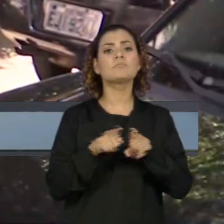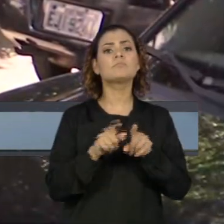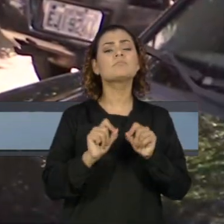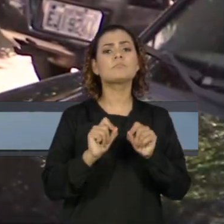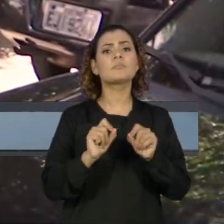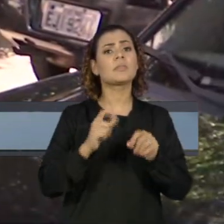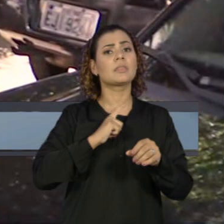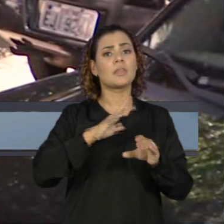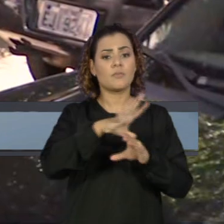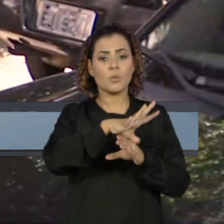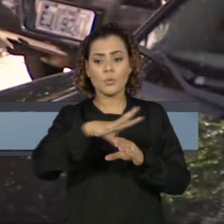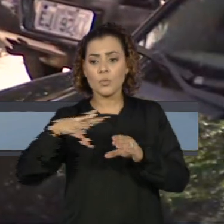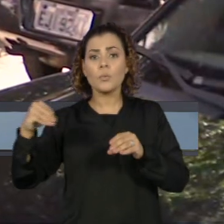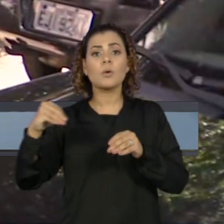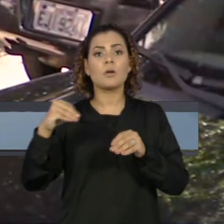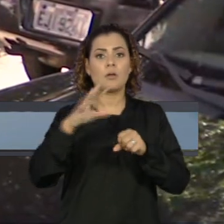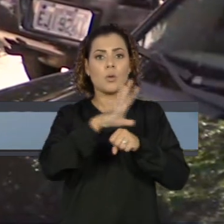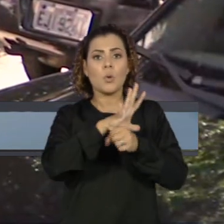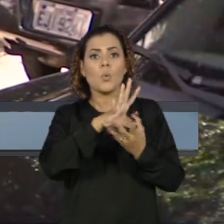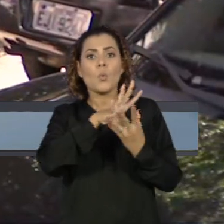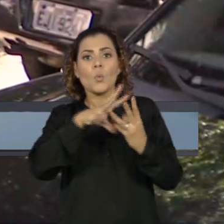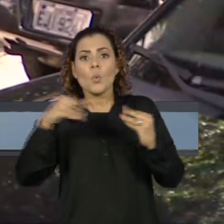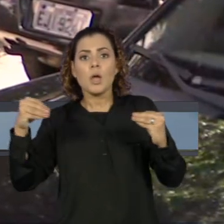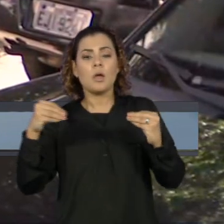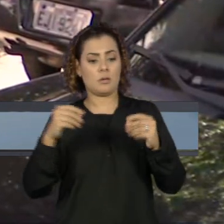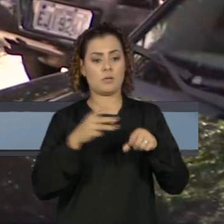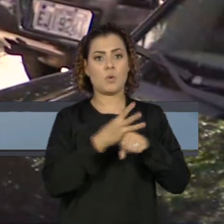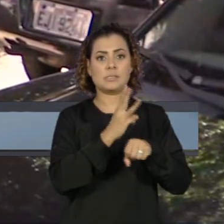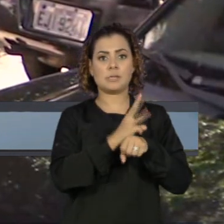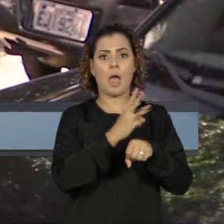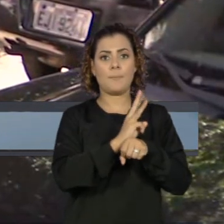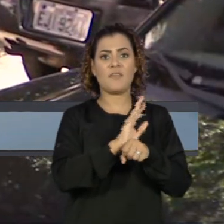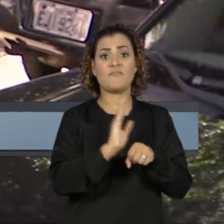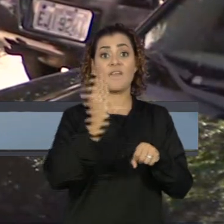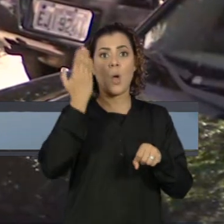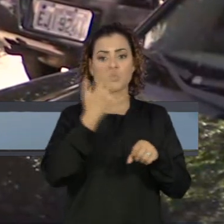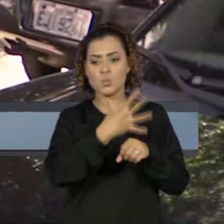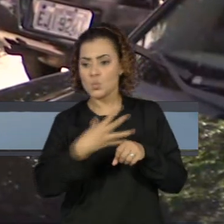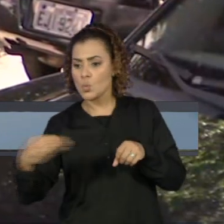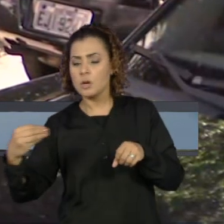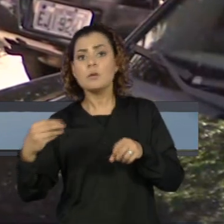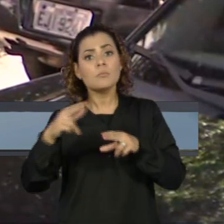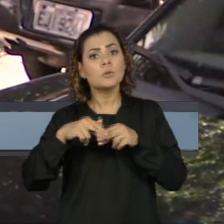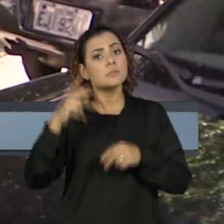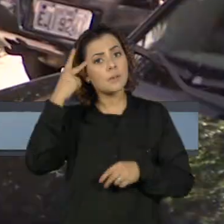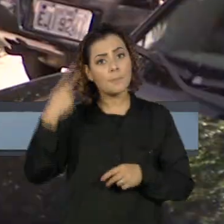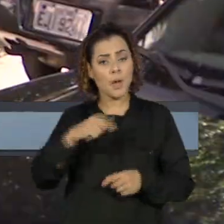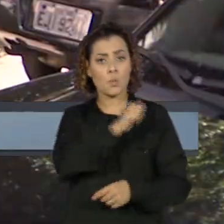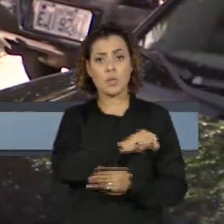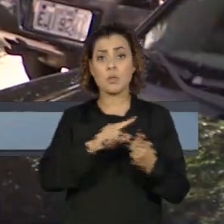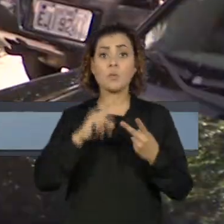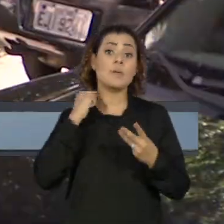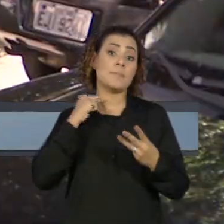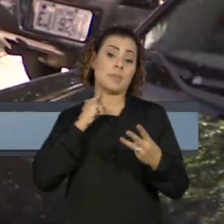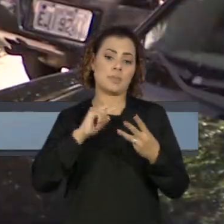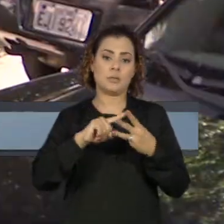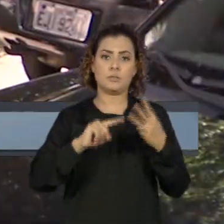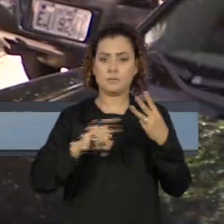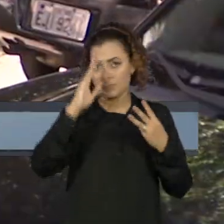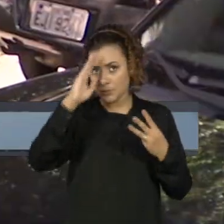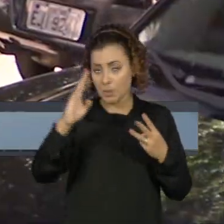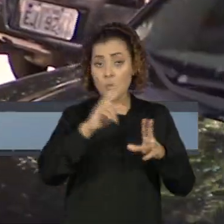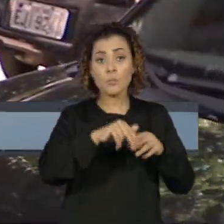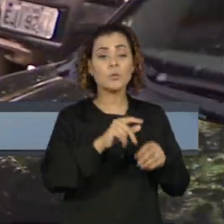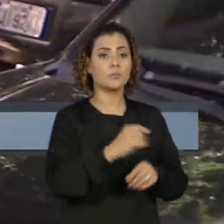clonagem do aplicativo WhatsApp no ano passado. Os estados com maior incidência são São Paulo, Rio de Janeiro e também Minas Gerais. Quem está aqui ao meu lado